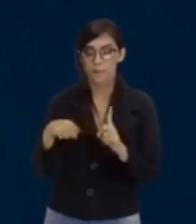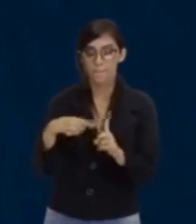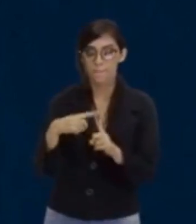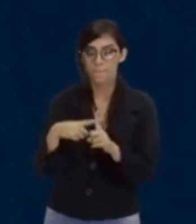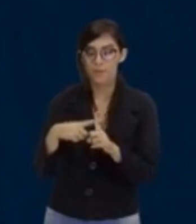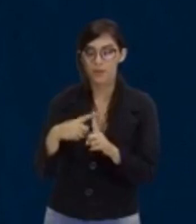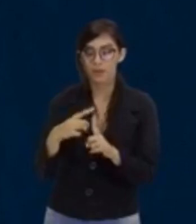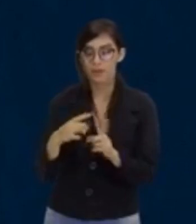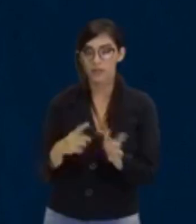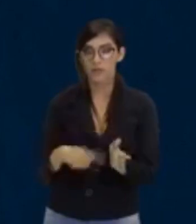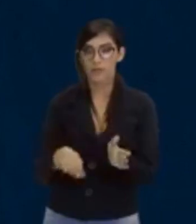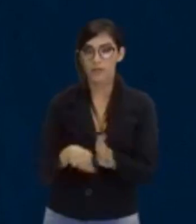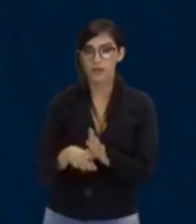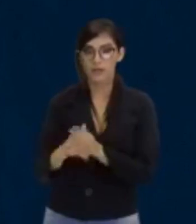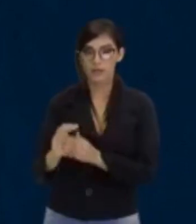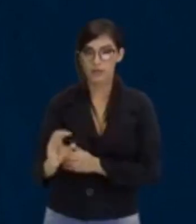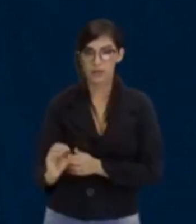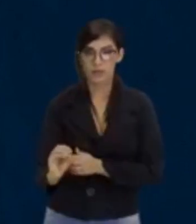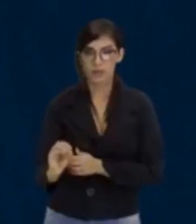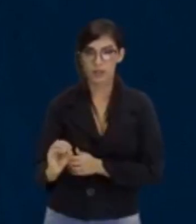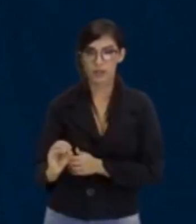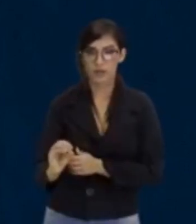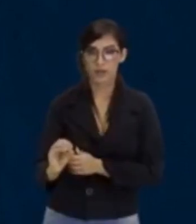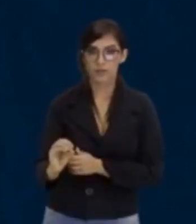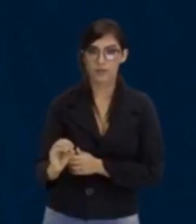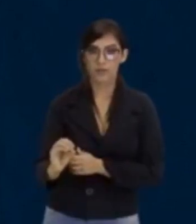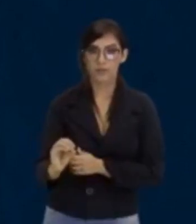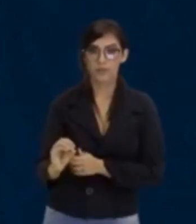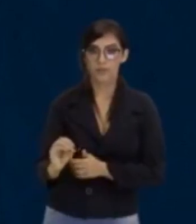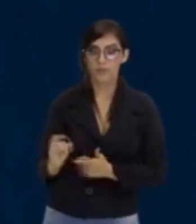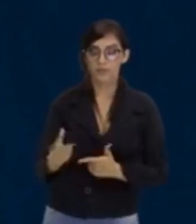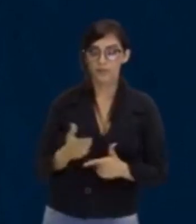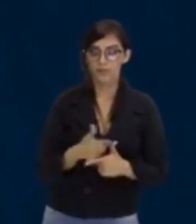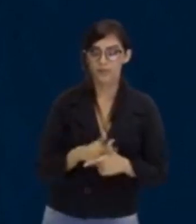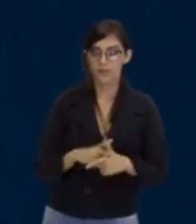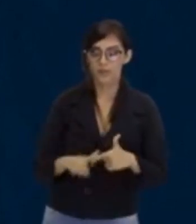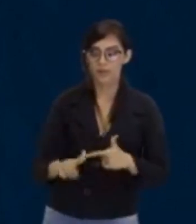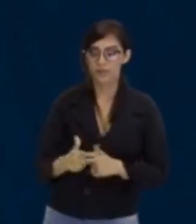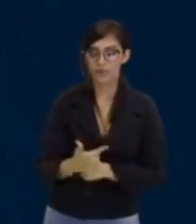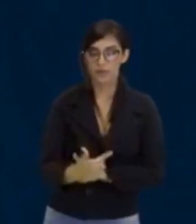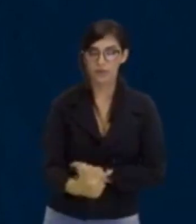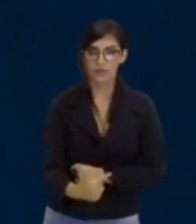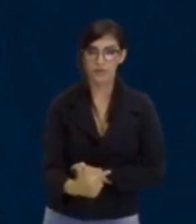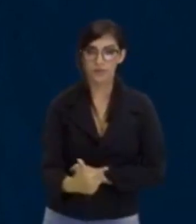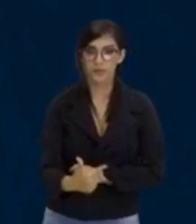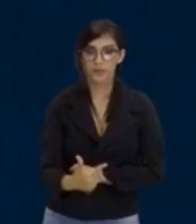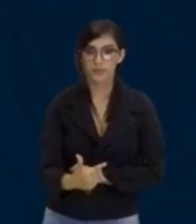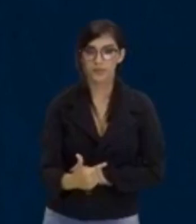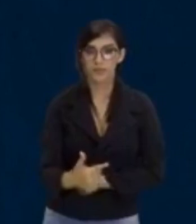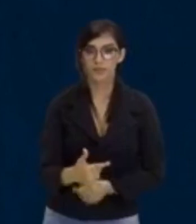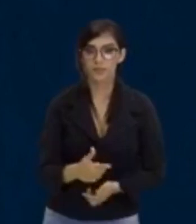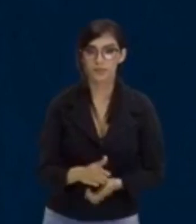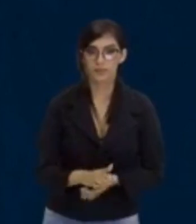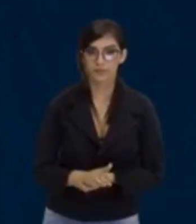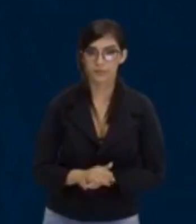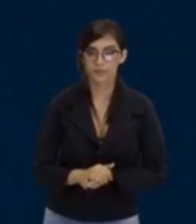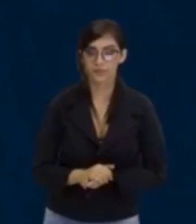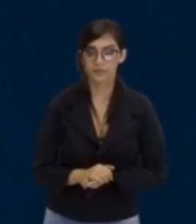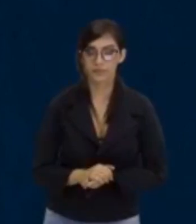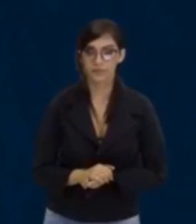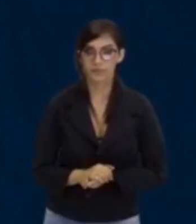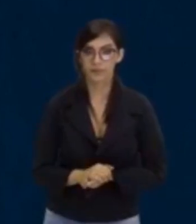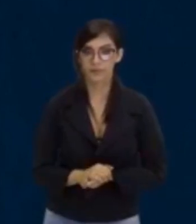essa é difícil, me ajuda aí. Raiz de zero é? Opa, ouvi, zero. Dividido por 2 vezes 1,